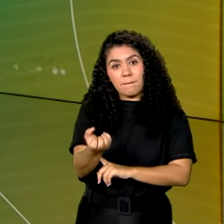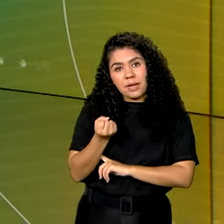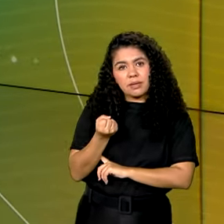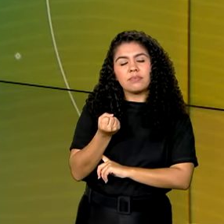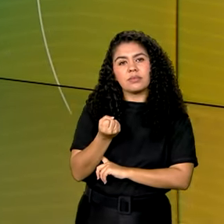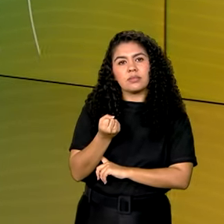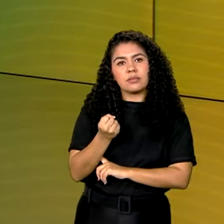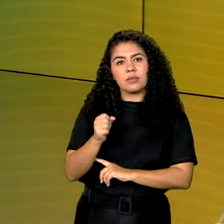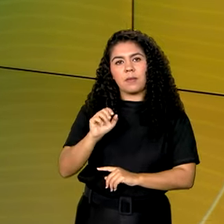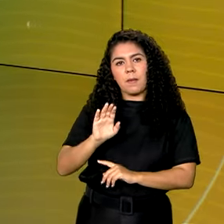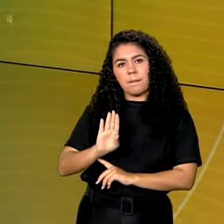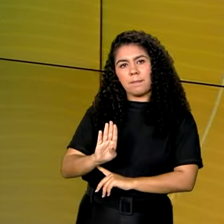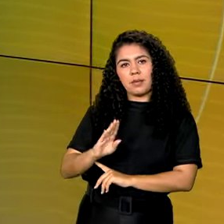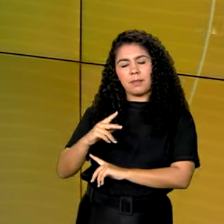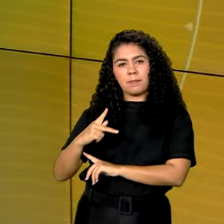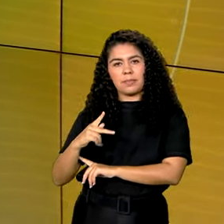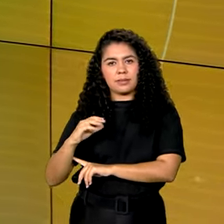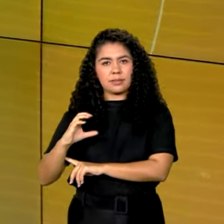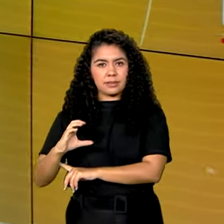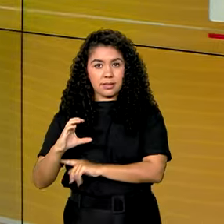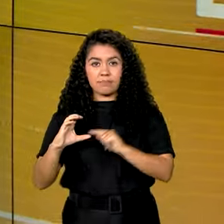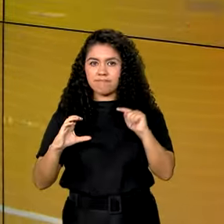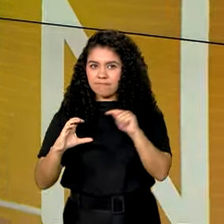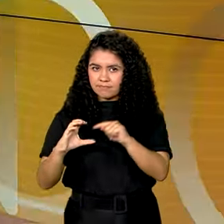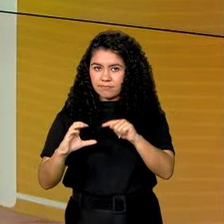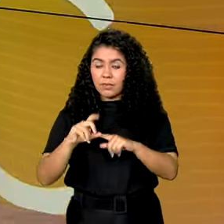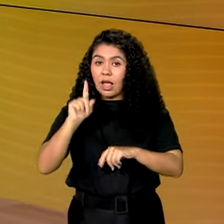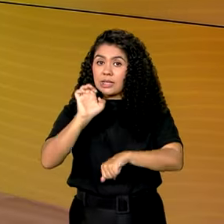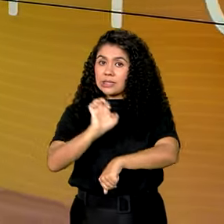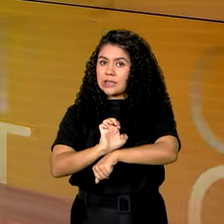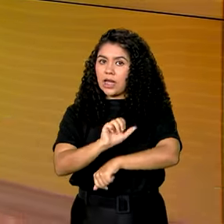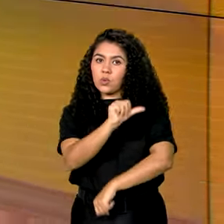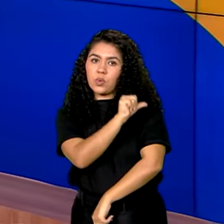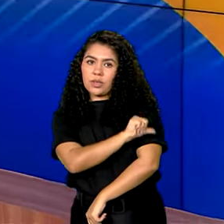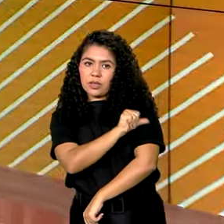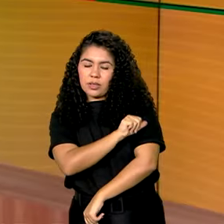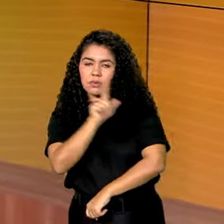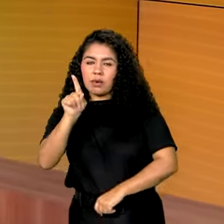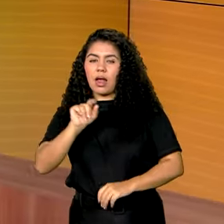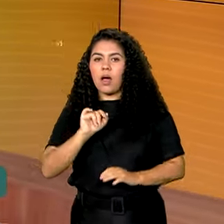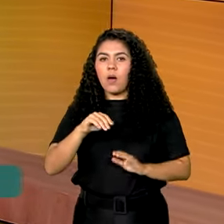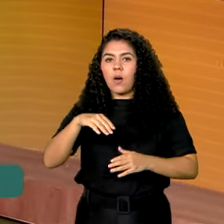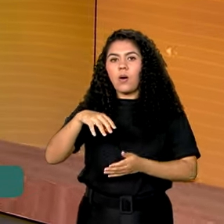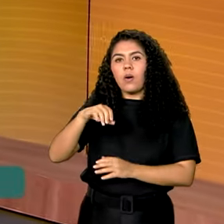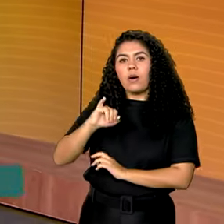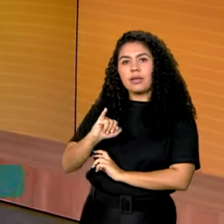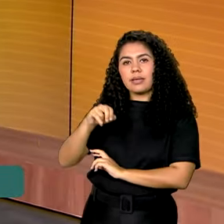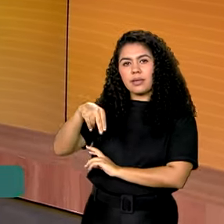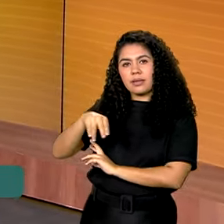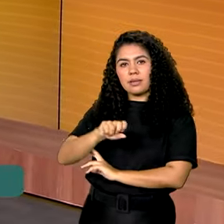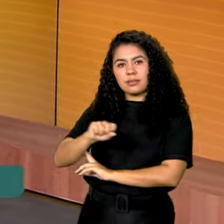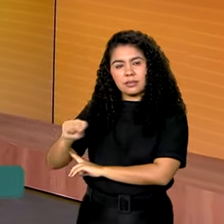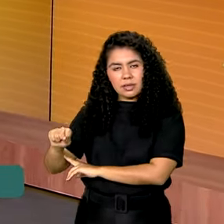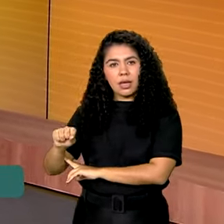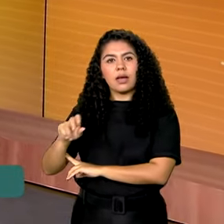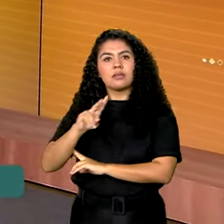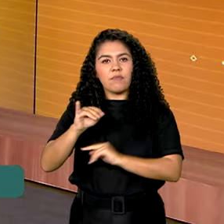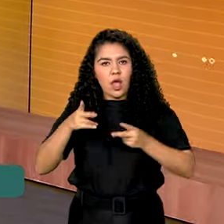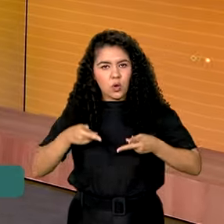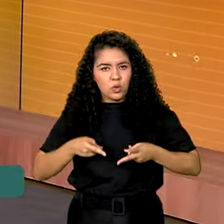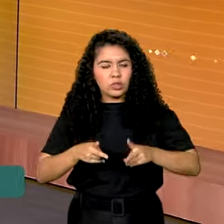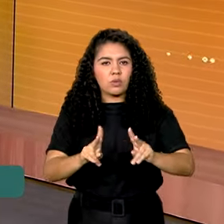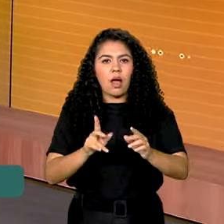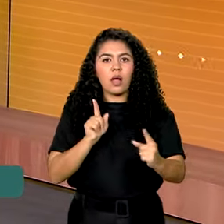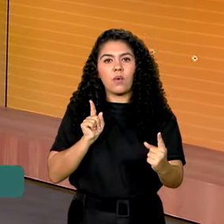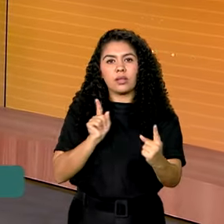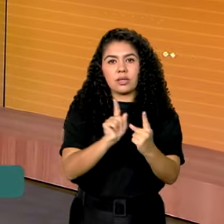Prestação Continuada, o BPC, lá no estado do Rio de Janeiro. O INSS vai continuar com atendimentos extraordinários